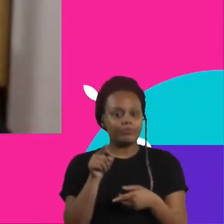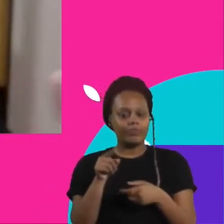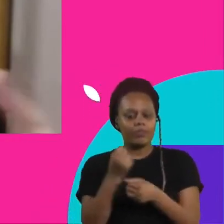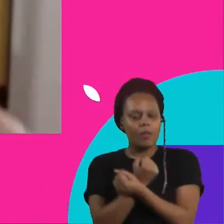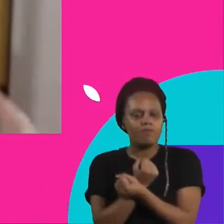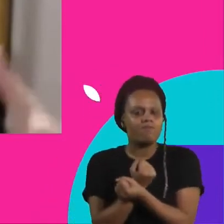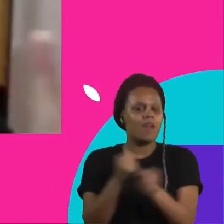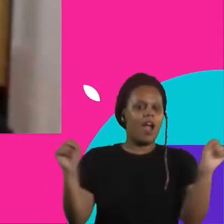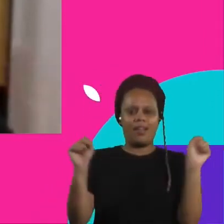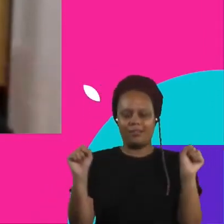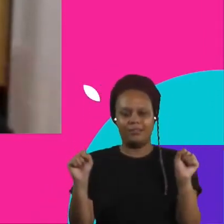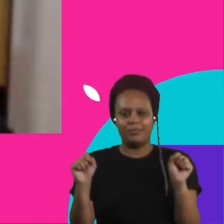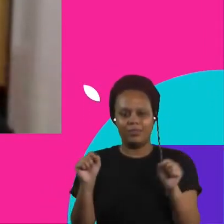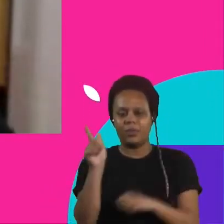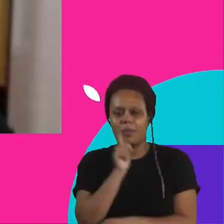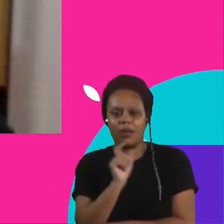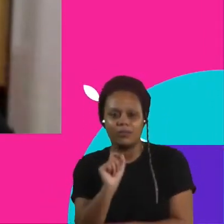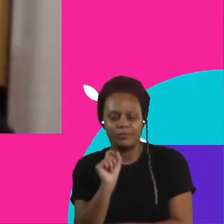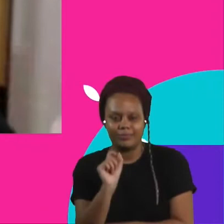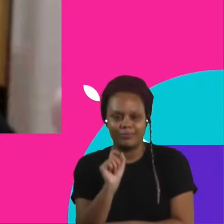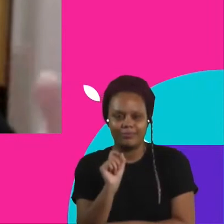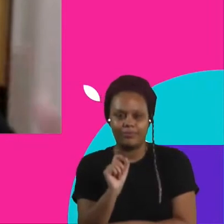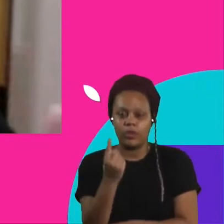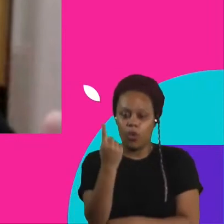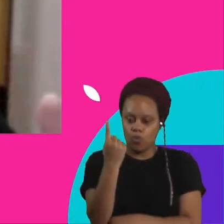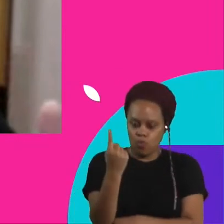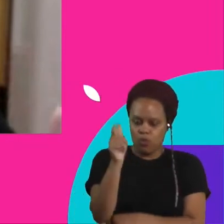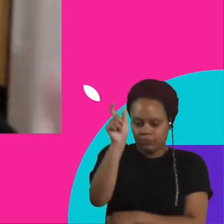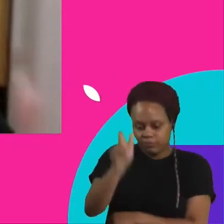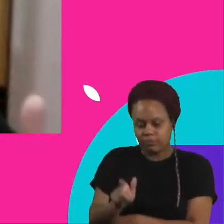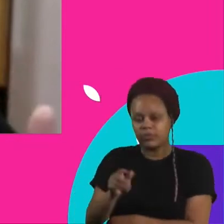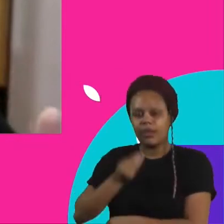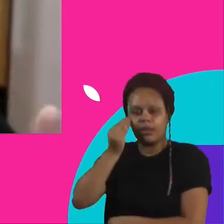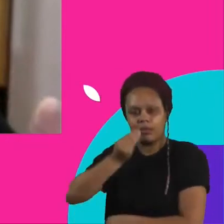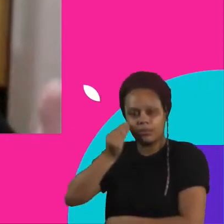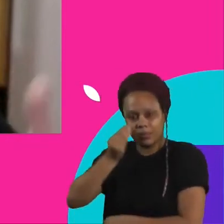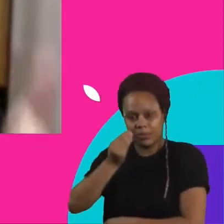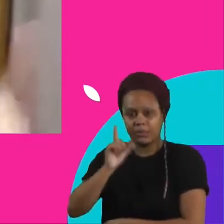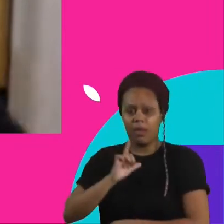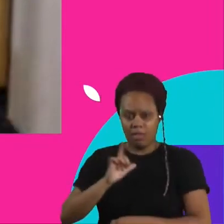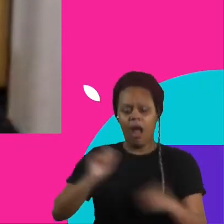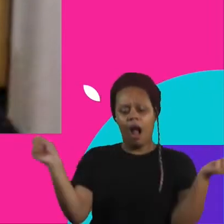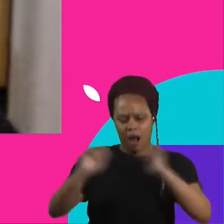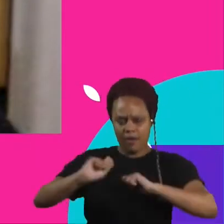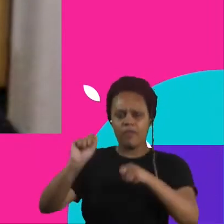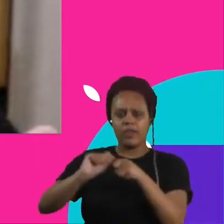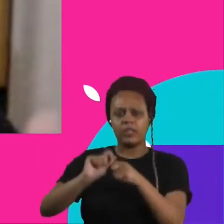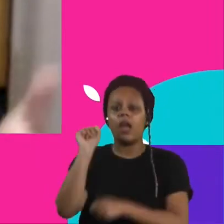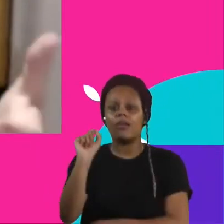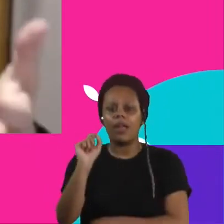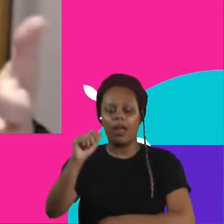ali para poder fazer algo que uma pessoa com essa experiência tem condições de fazer, que é analisar os dados,